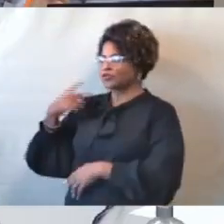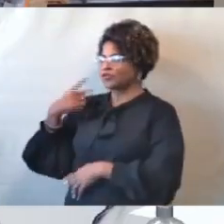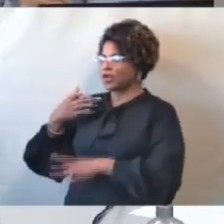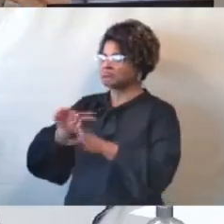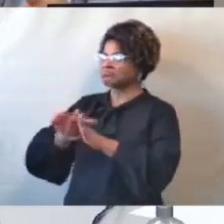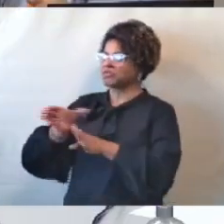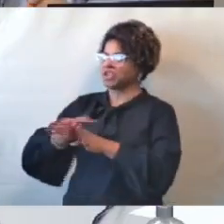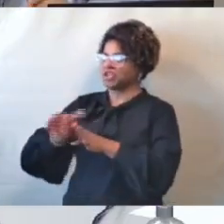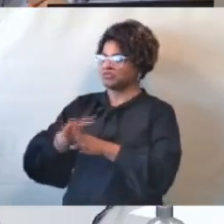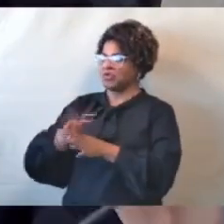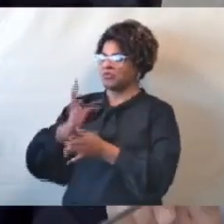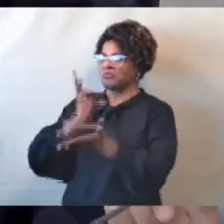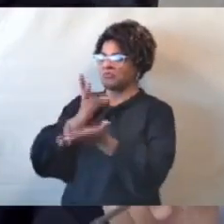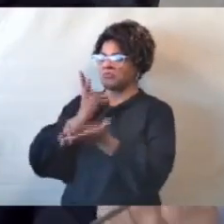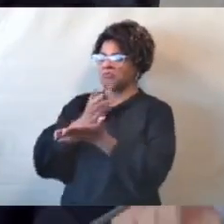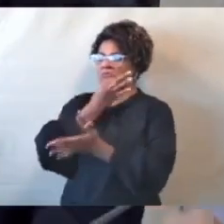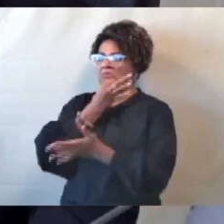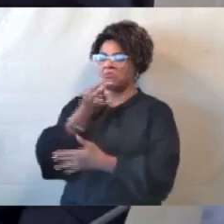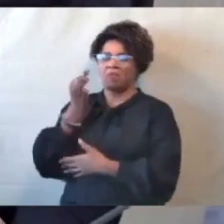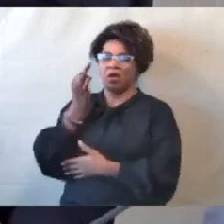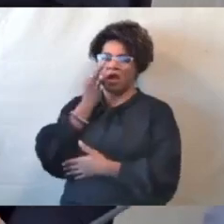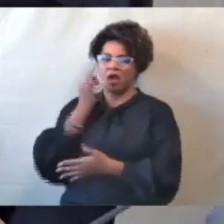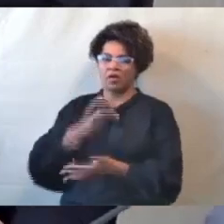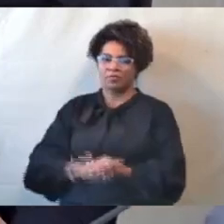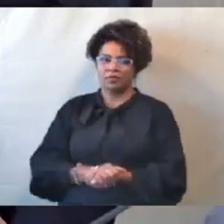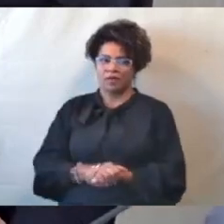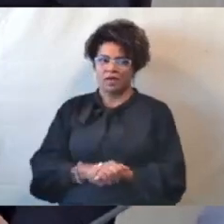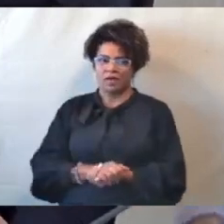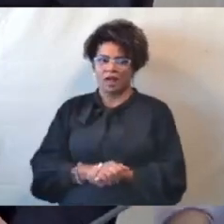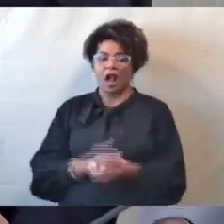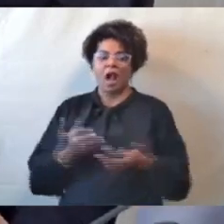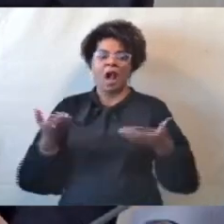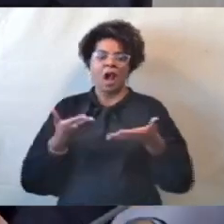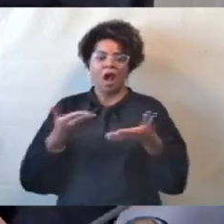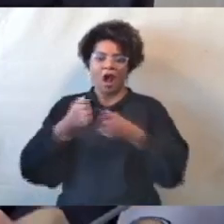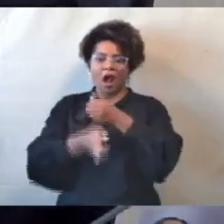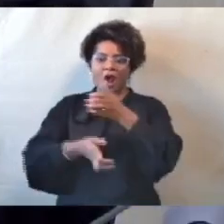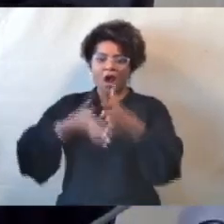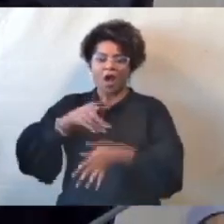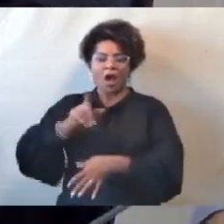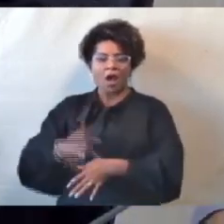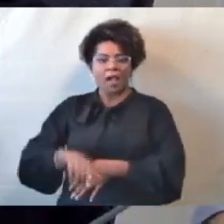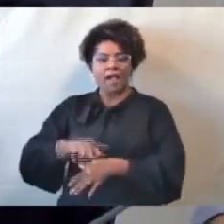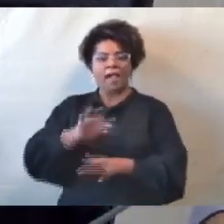Eu vou passar, então, a palavra ao relator, vereador Braul Lara.